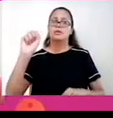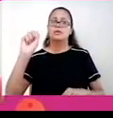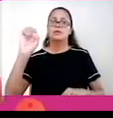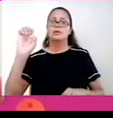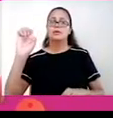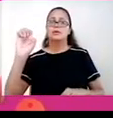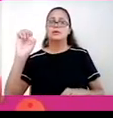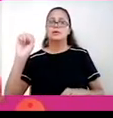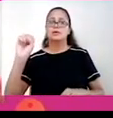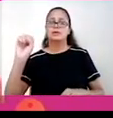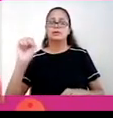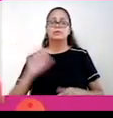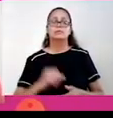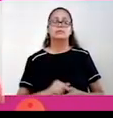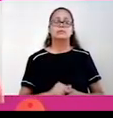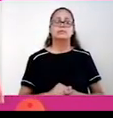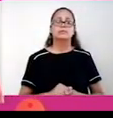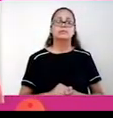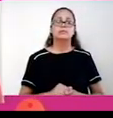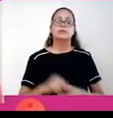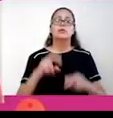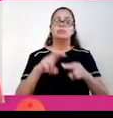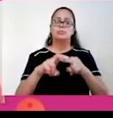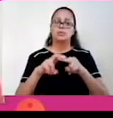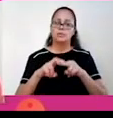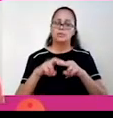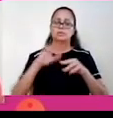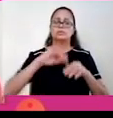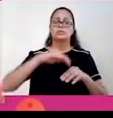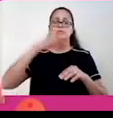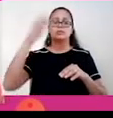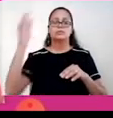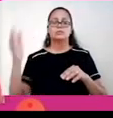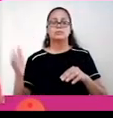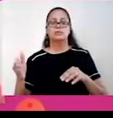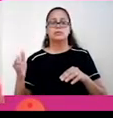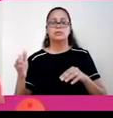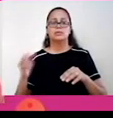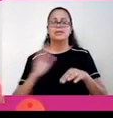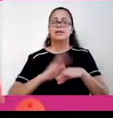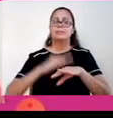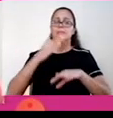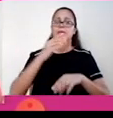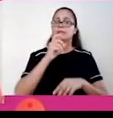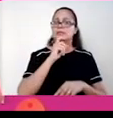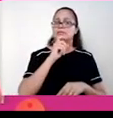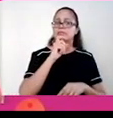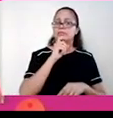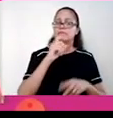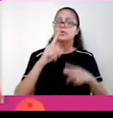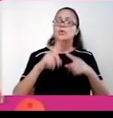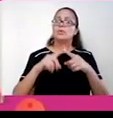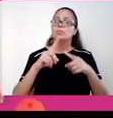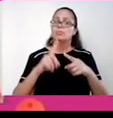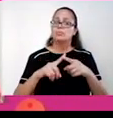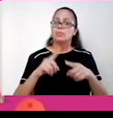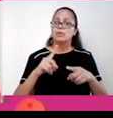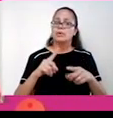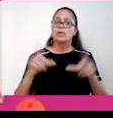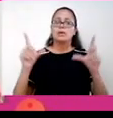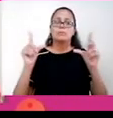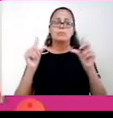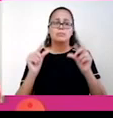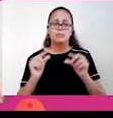retenção de calor. Então, por isso que nas áreas montanhosas, nas áreas mais altas, é mais frio. Porque tem menor quantidade de gases na